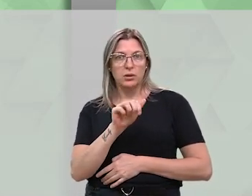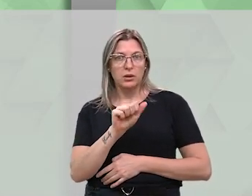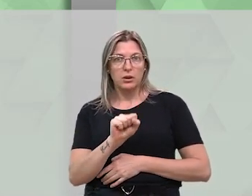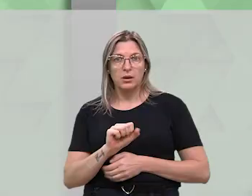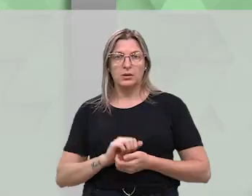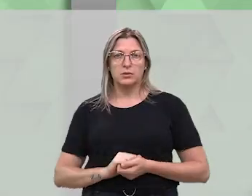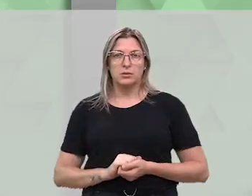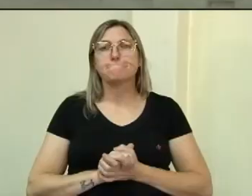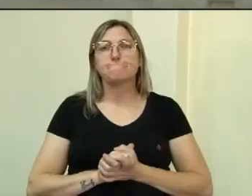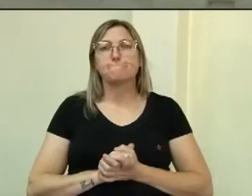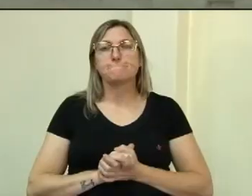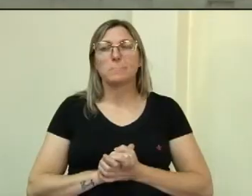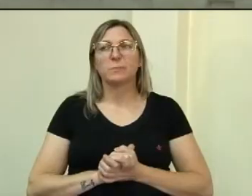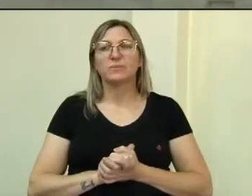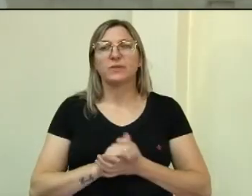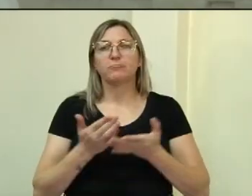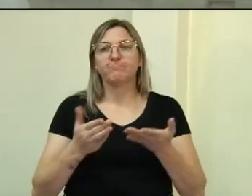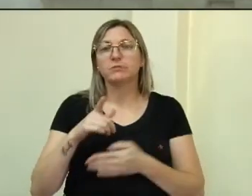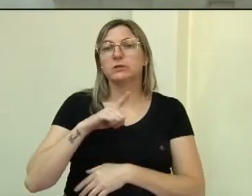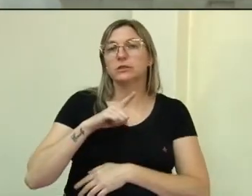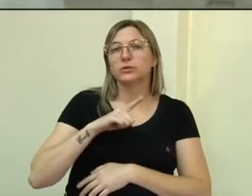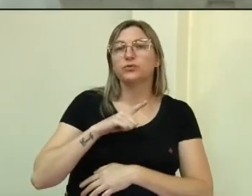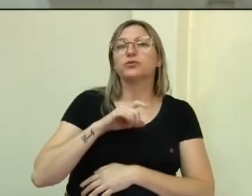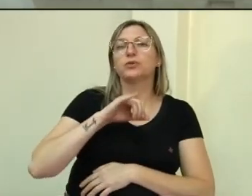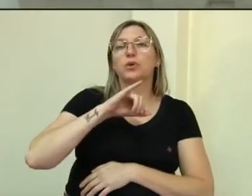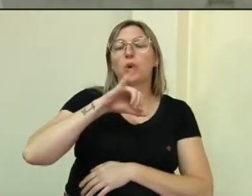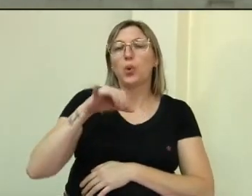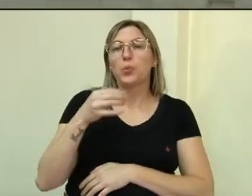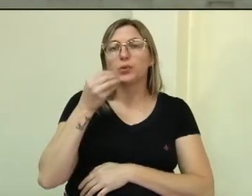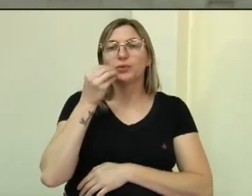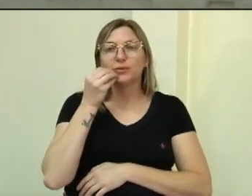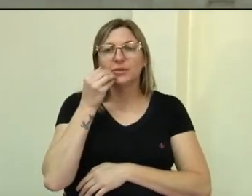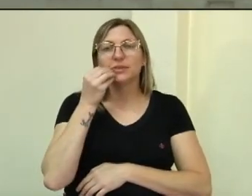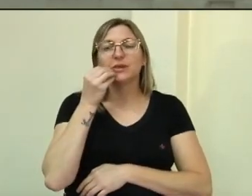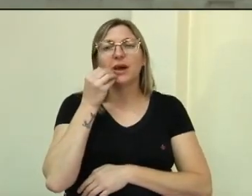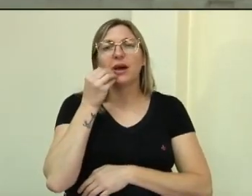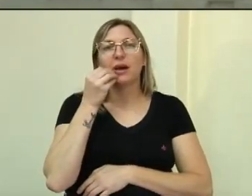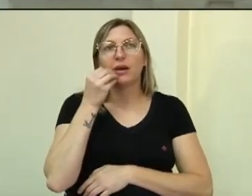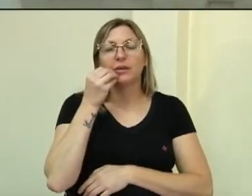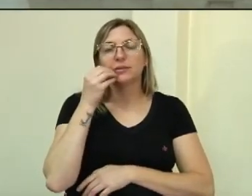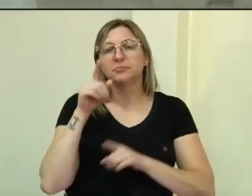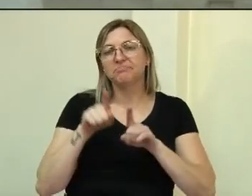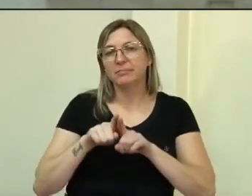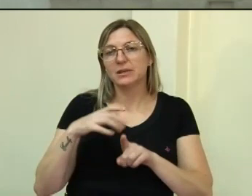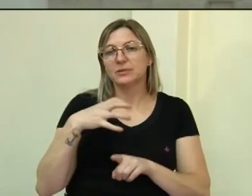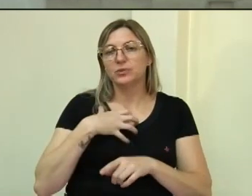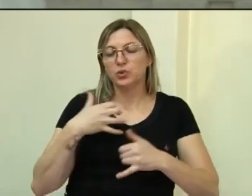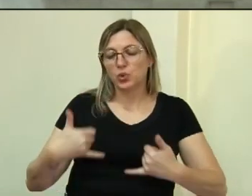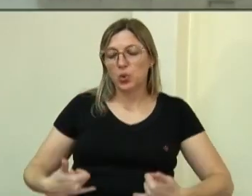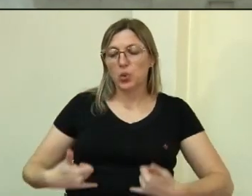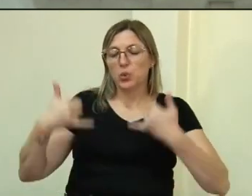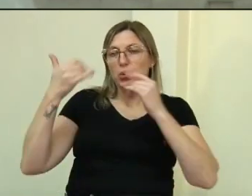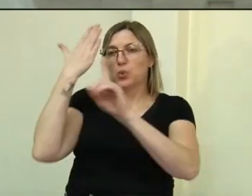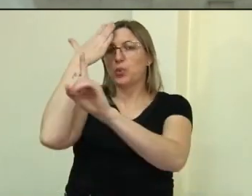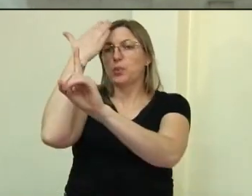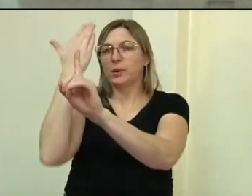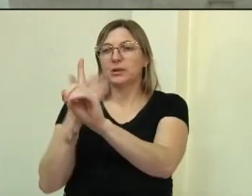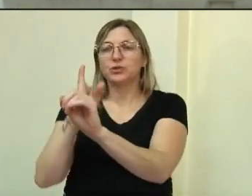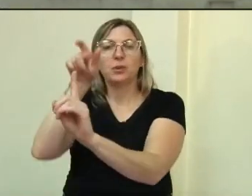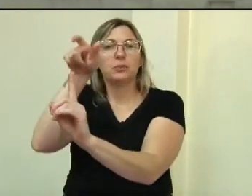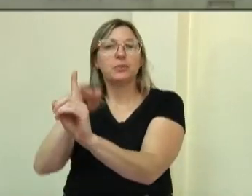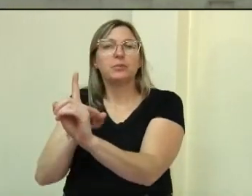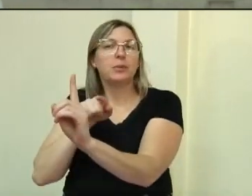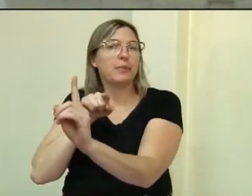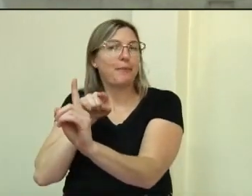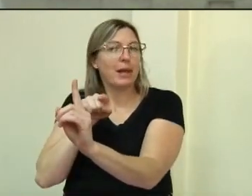João Daltartas. Ter a oportunidade e o orgulho de homenagear uma pessoa que